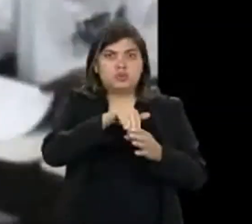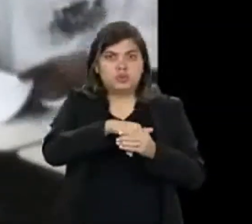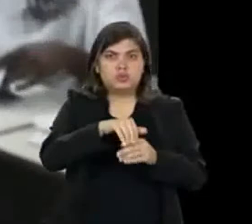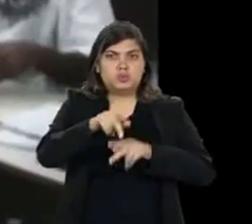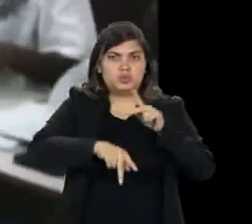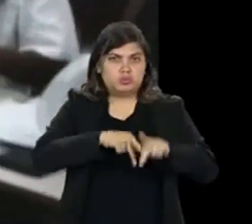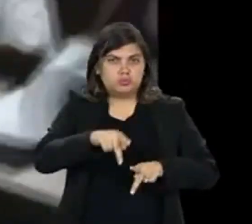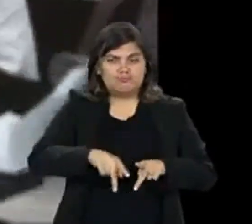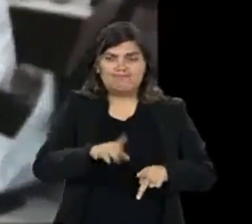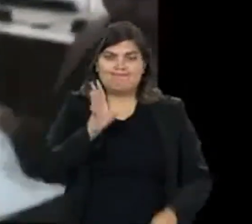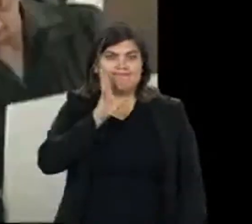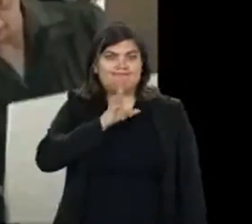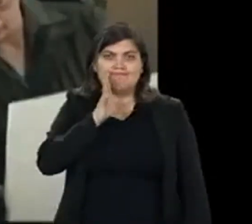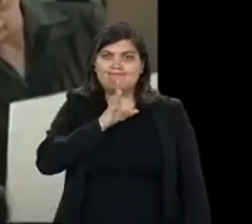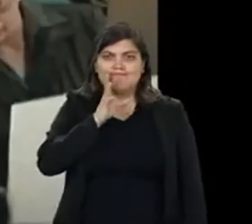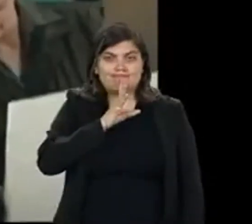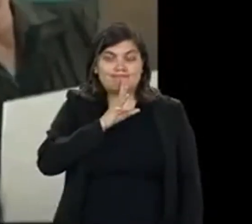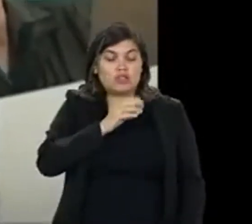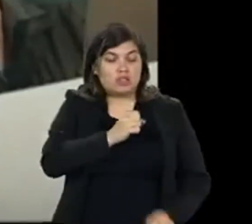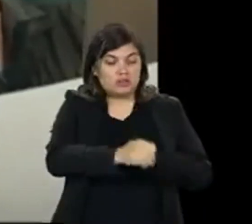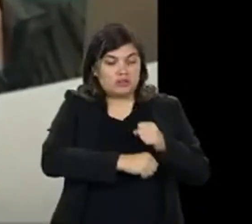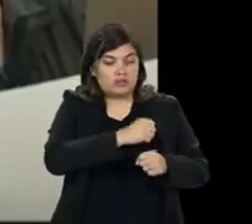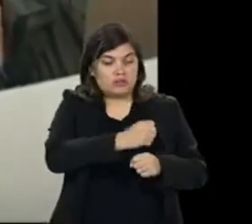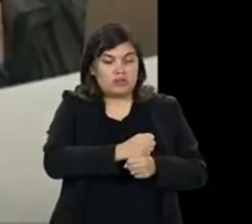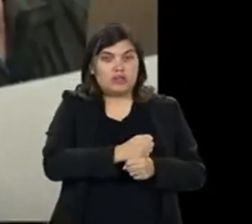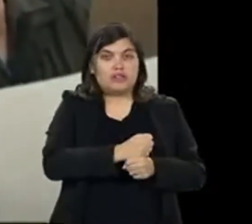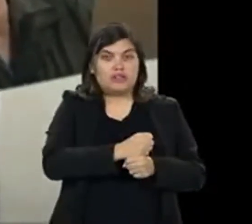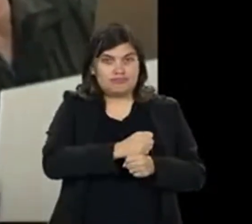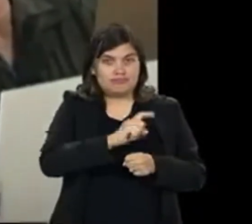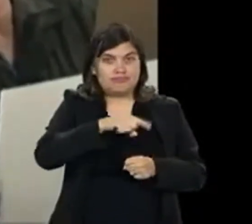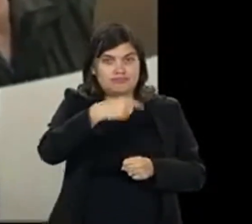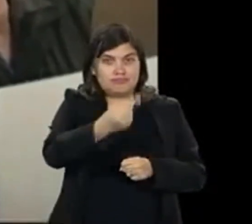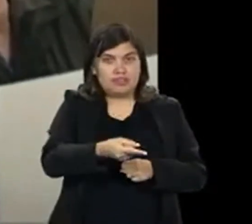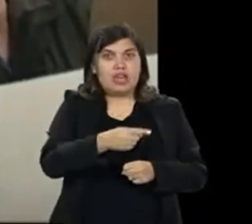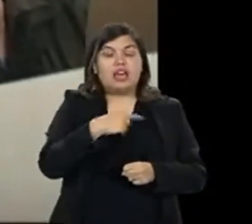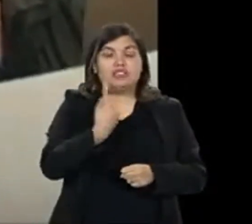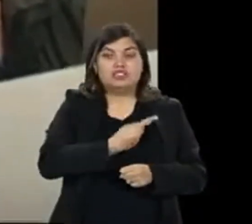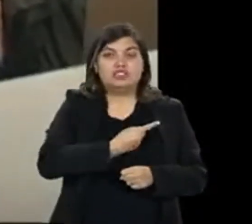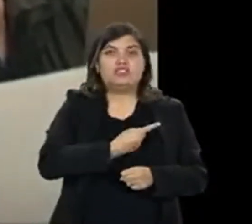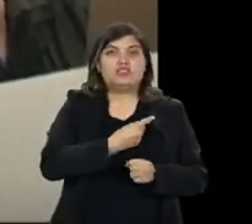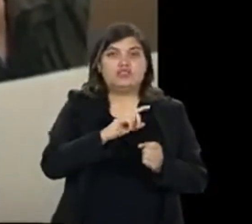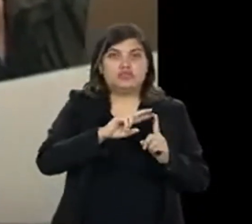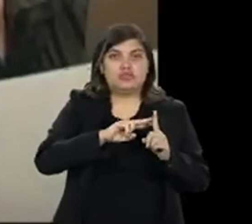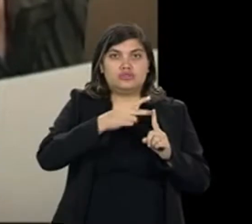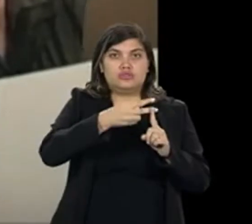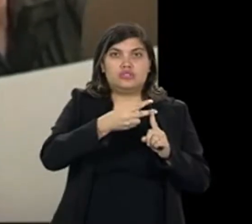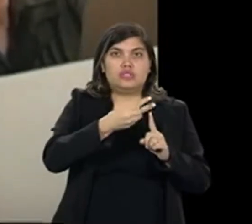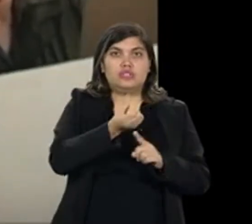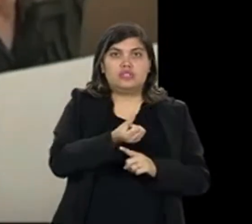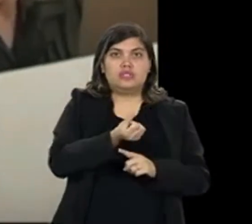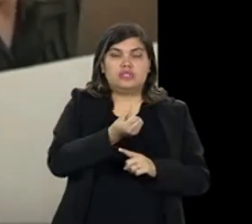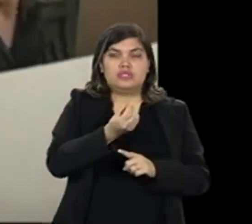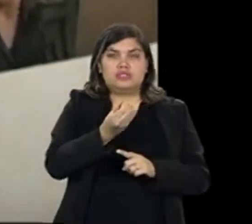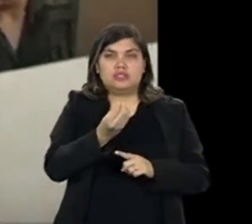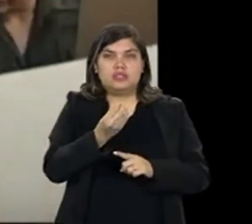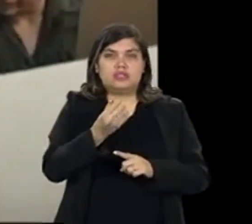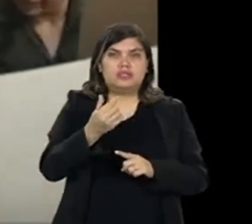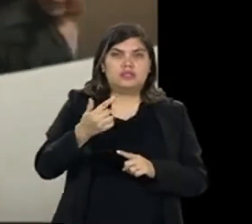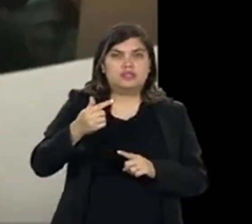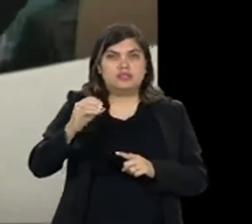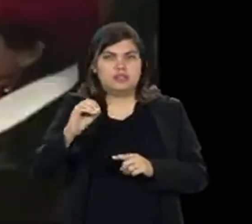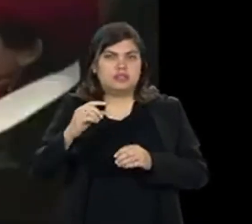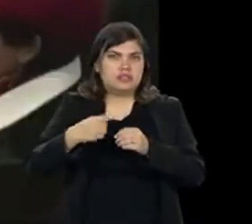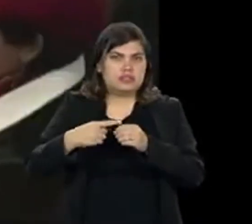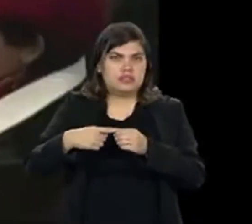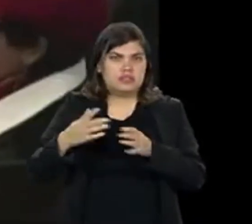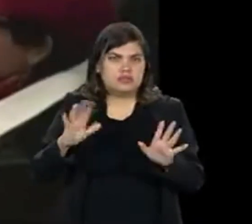o eleitorado foi tão legal, que já no ano seguinte a gente pulou de entre 60 e